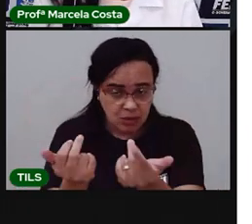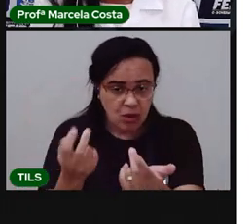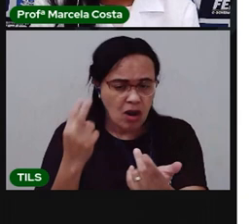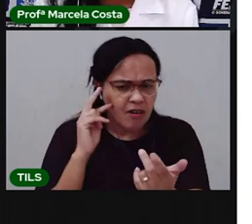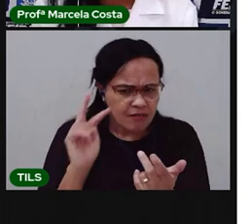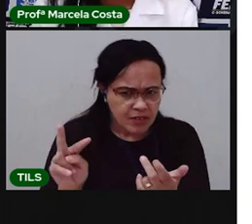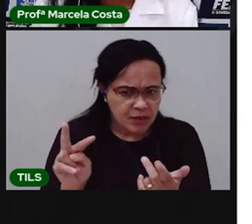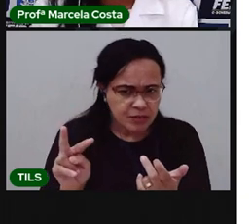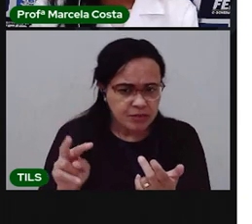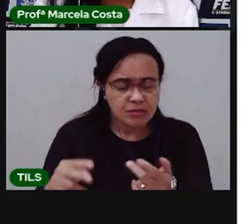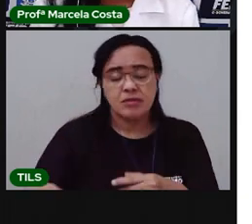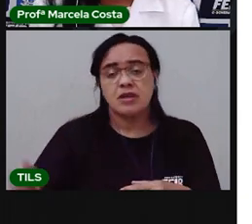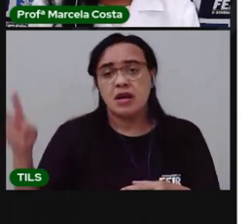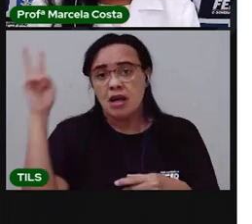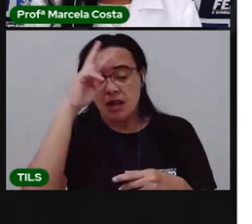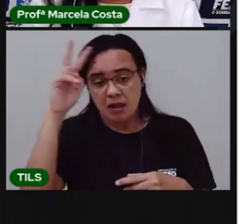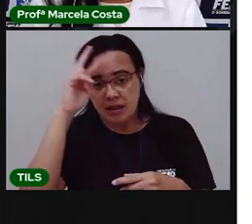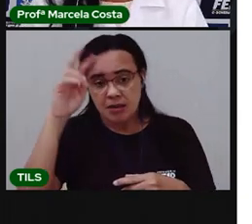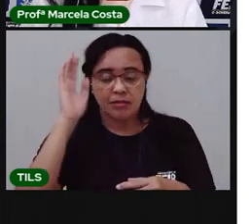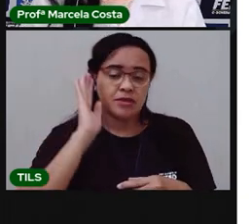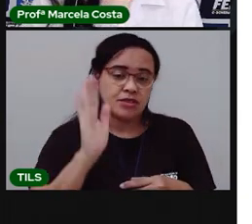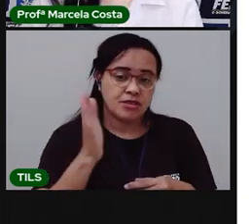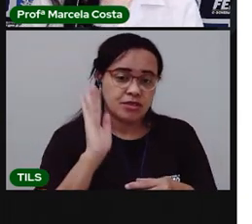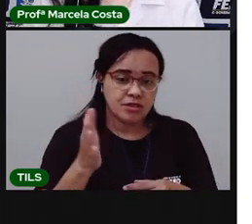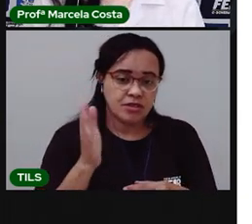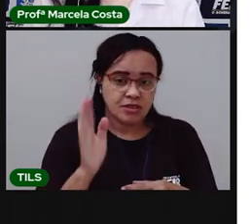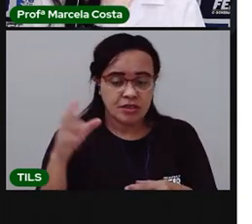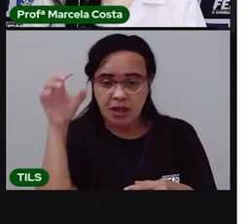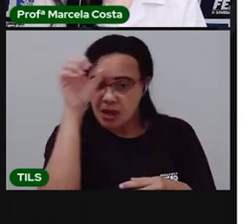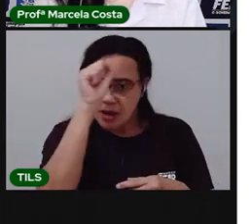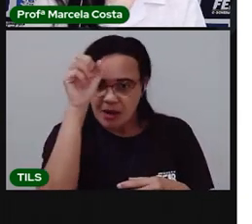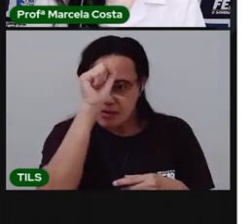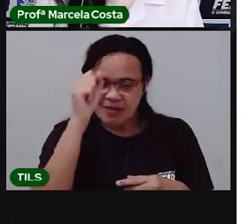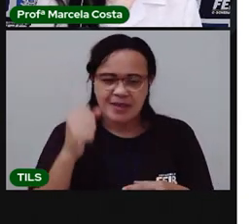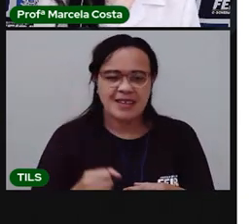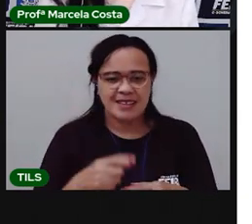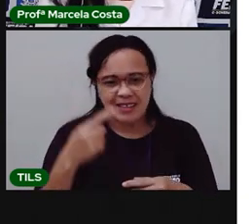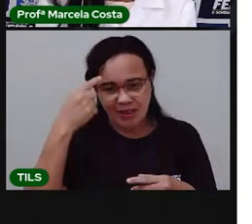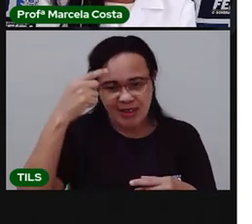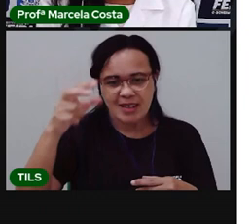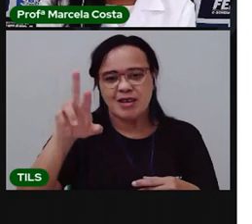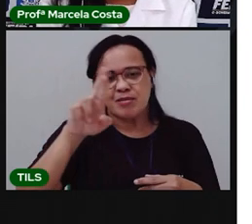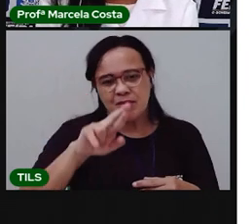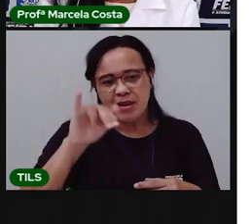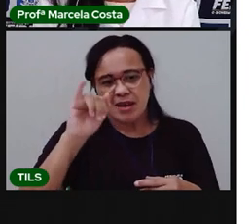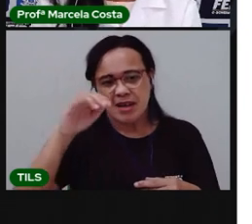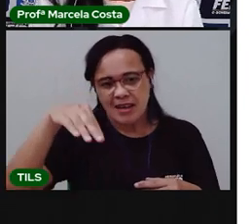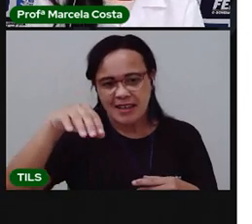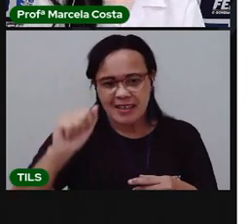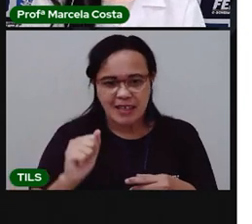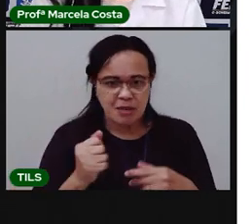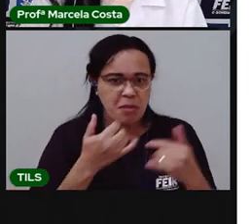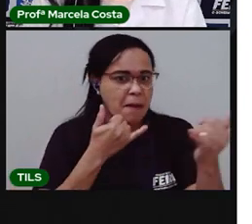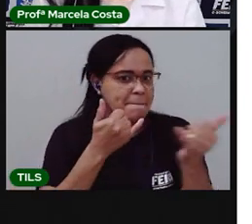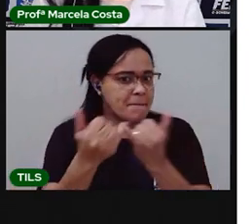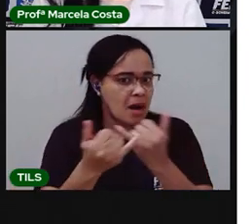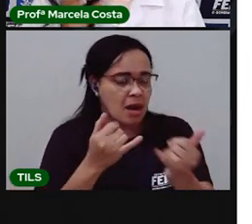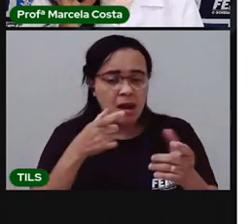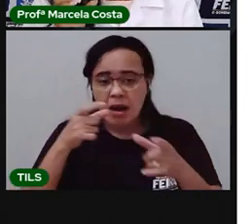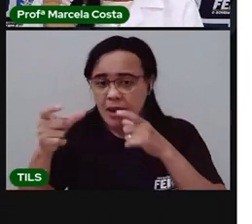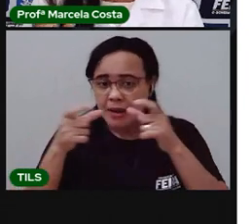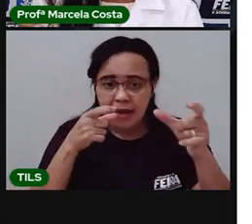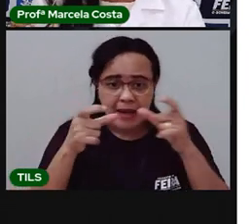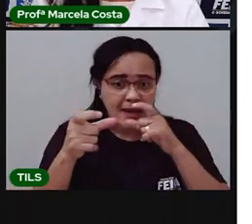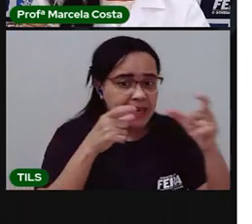Lembra que a gente já aprendeu um pouco sobre as rimas? E viu que as rimas são palavras, são